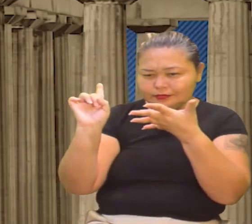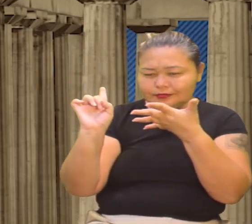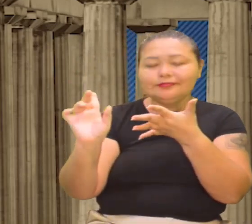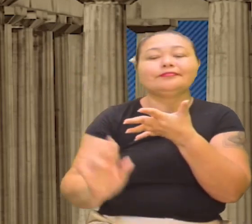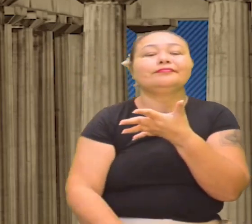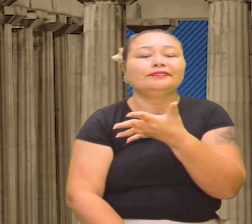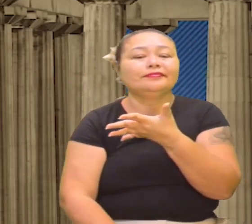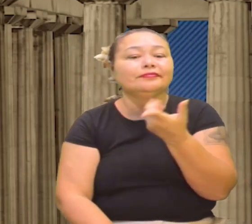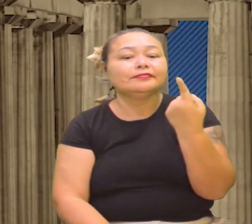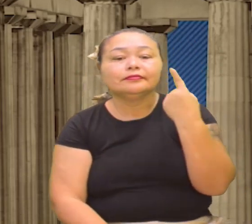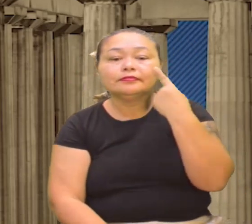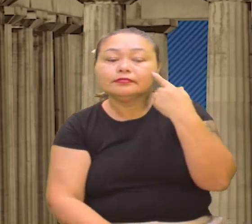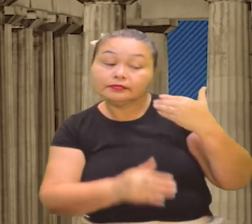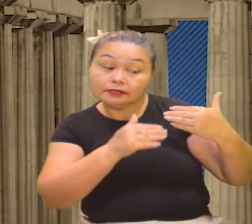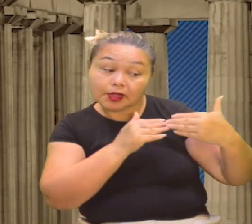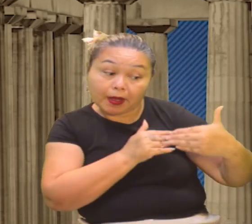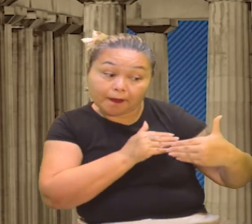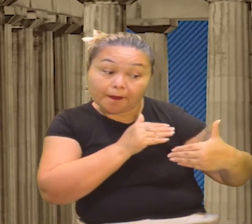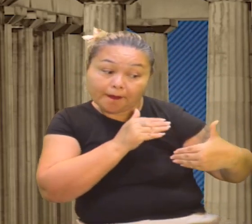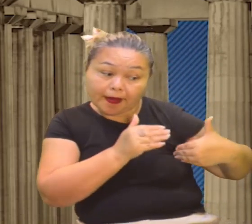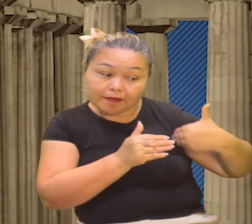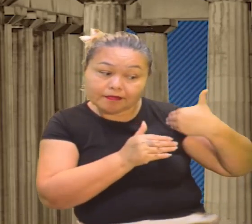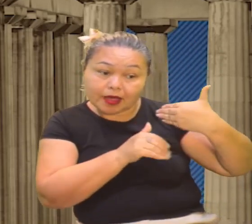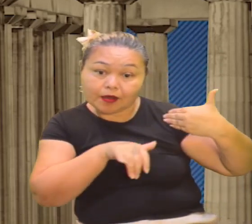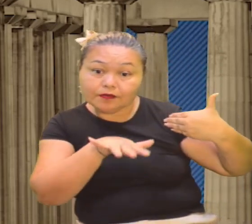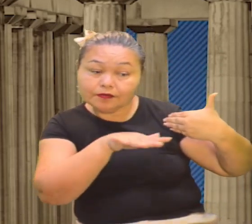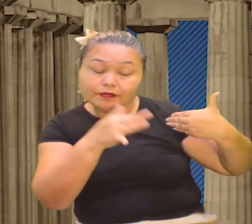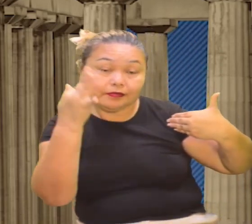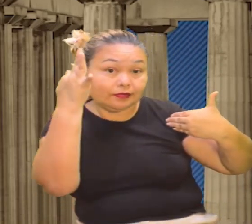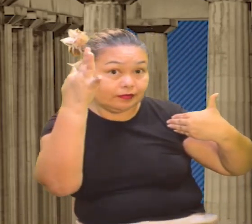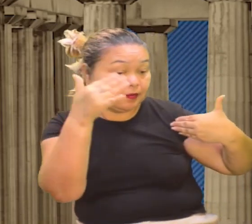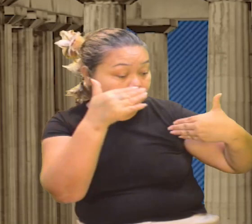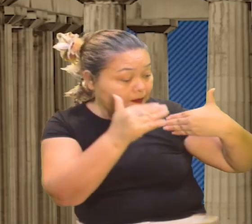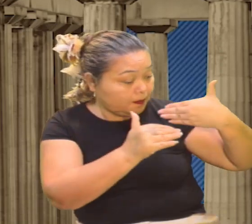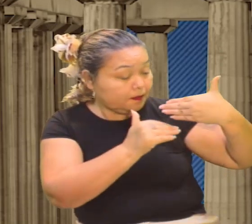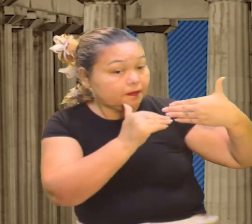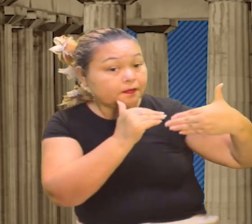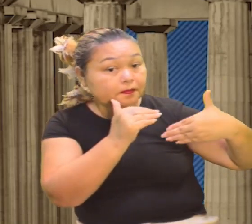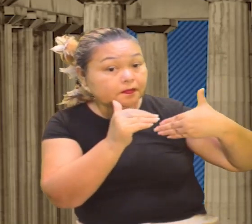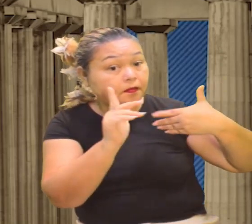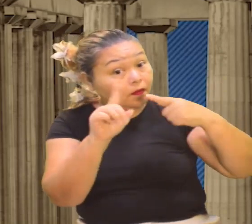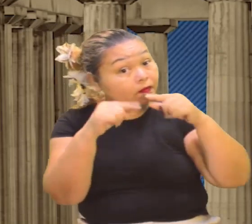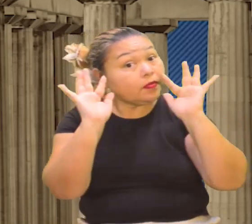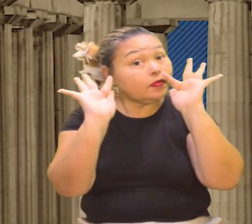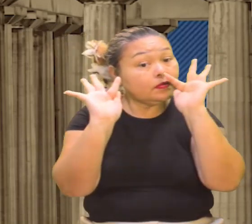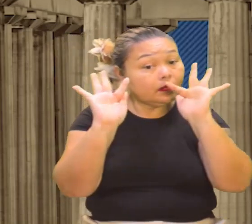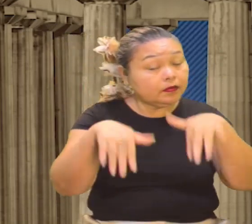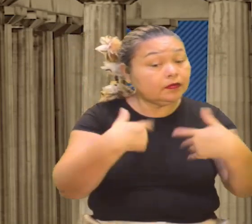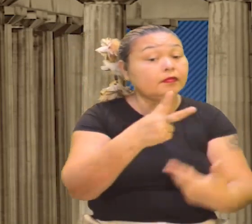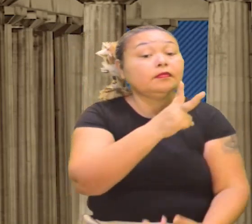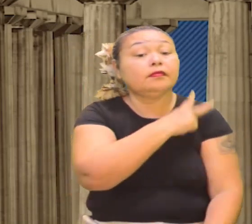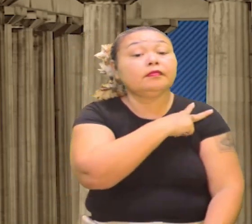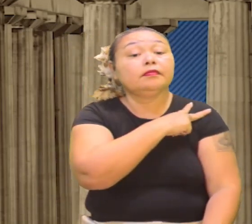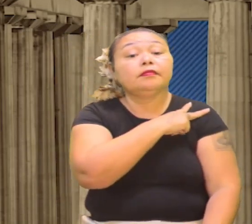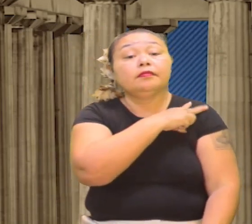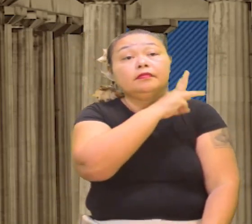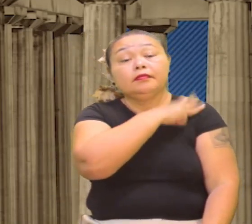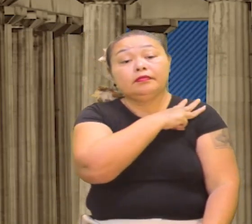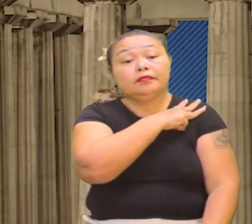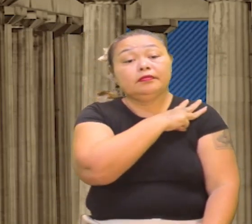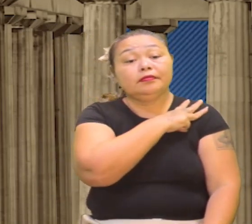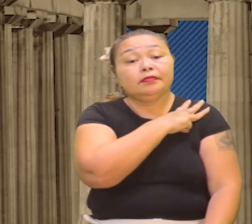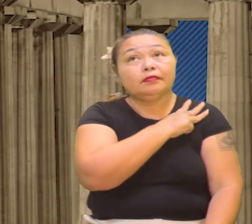Então, olha só, um passo a passo no âmbito da filosofia. Quando chegaram lá no final, no terceiro ano, vocês vão